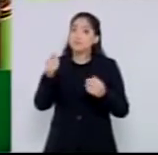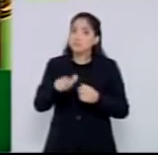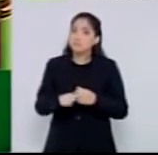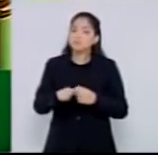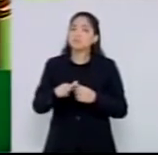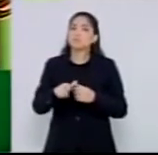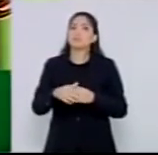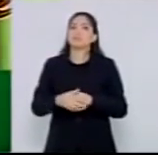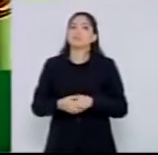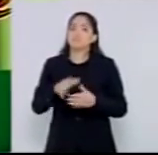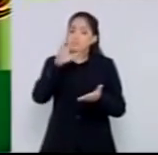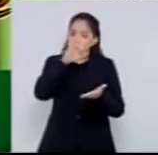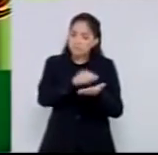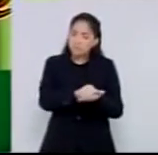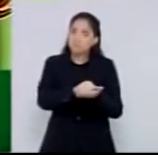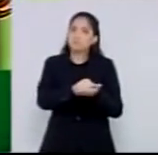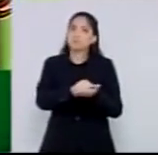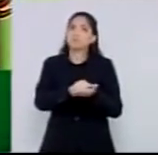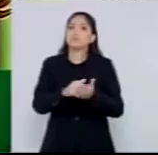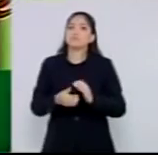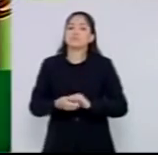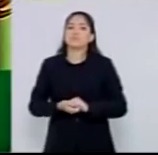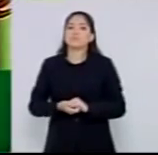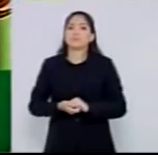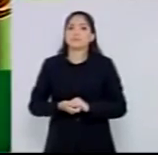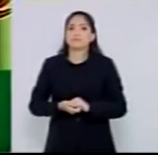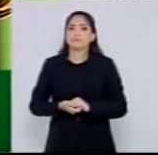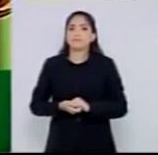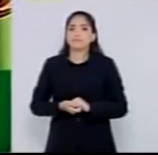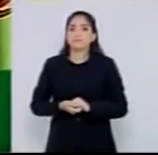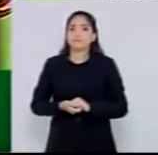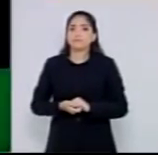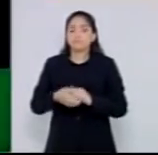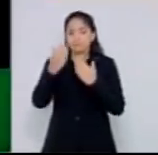registrar, a minha validação, nesse convênio, muito obrigado, senhor presidente.